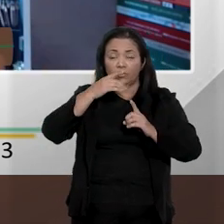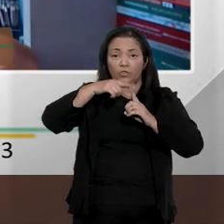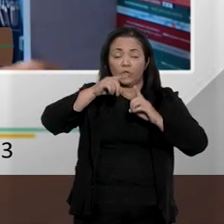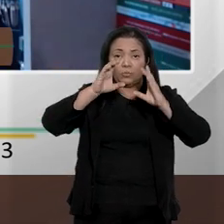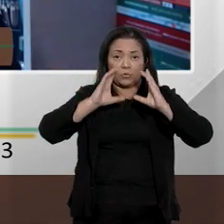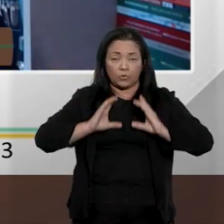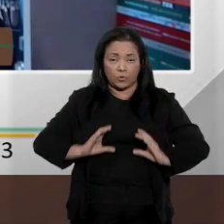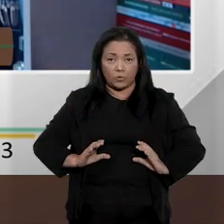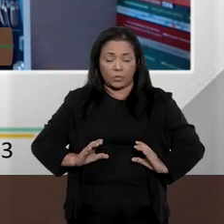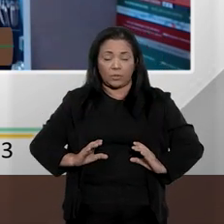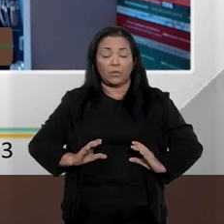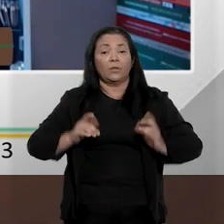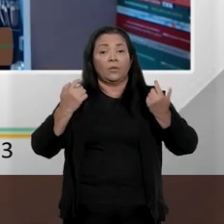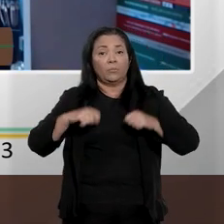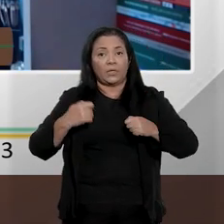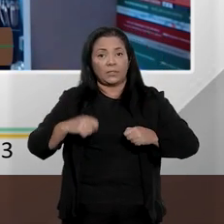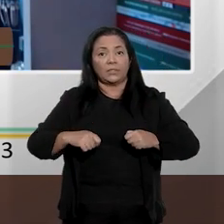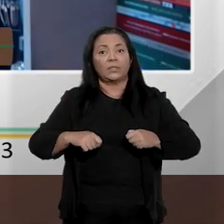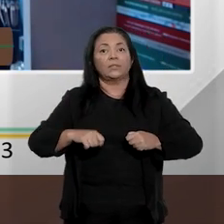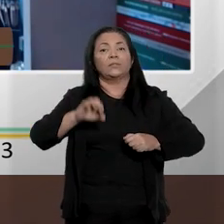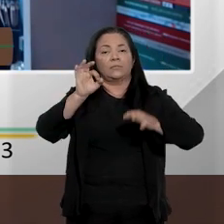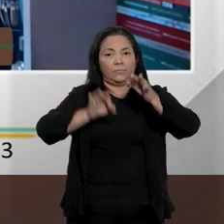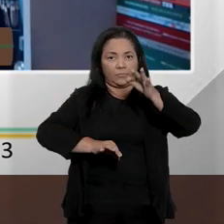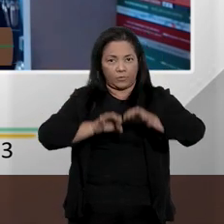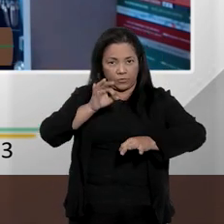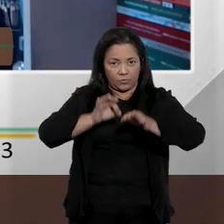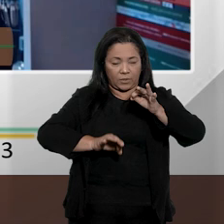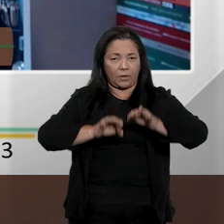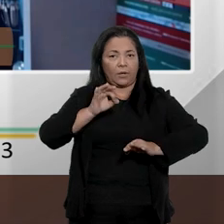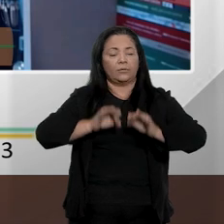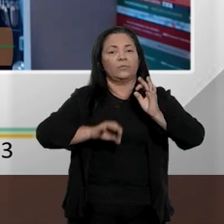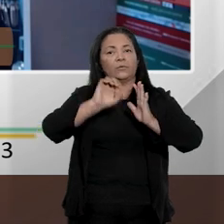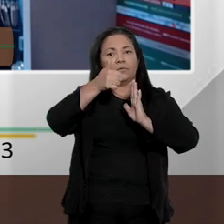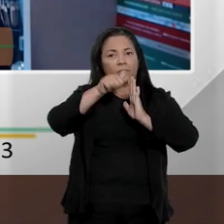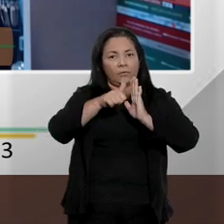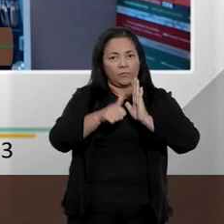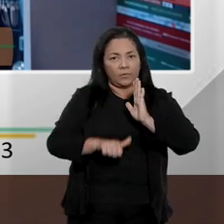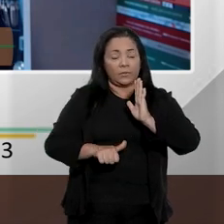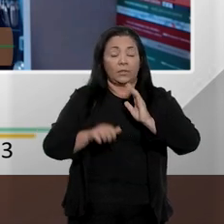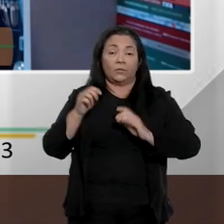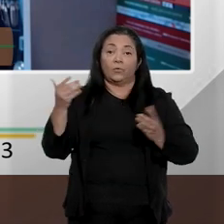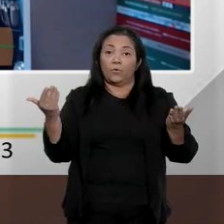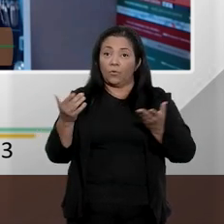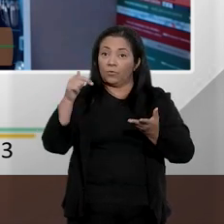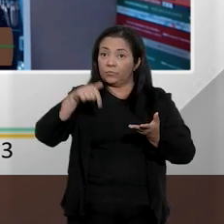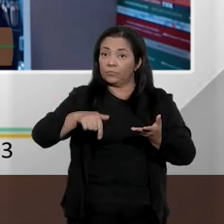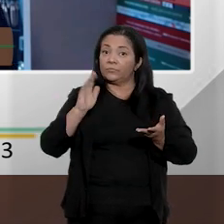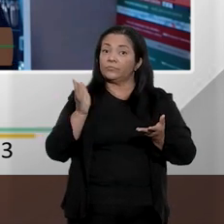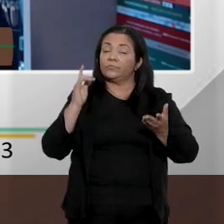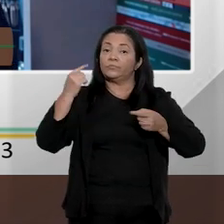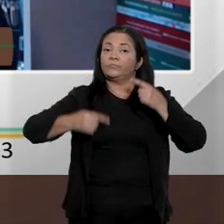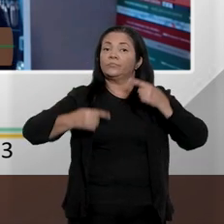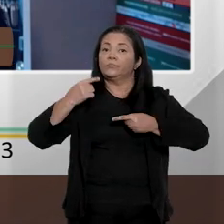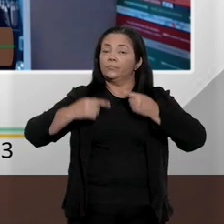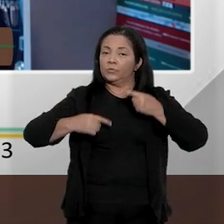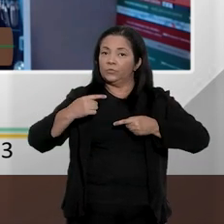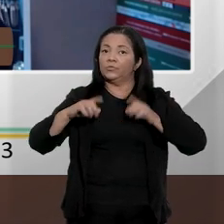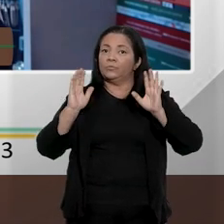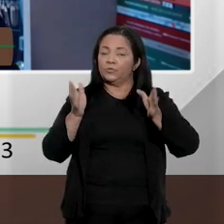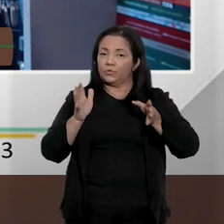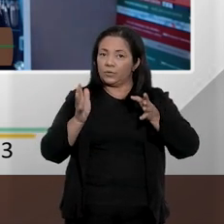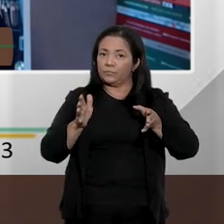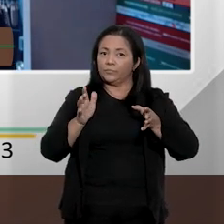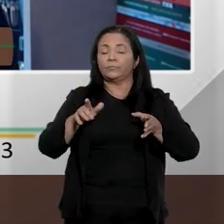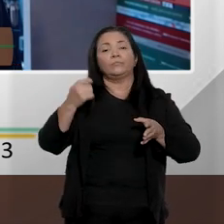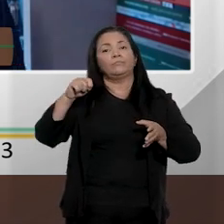a partir desse contexto em que nós, e que já discutimos aqui bastante hoje, mas em que nós entendemos que há